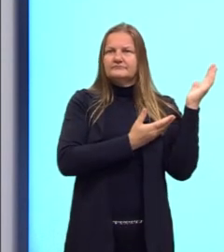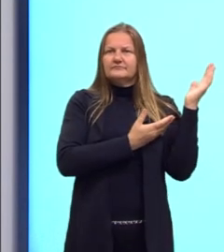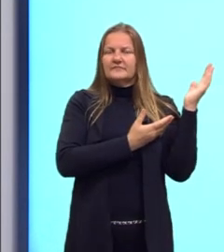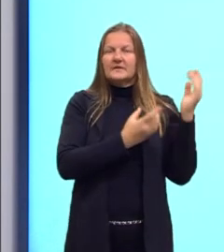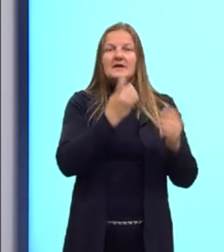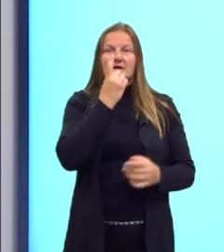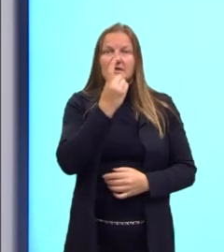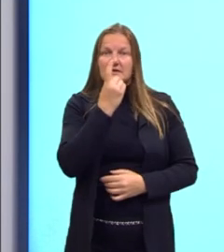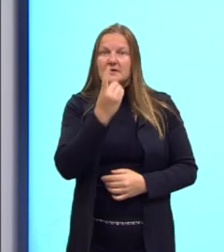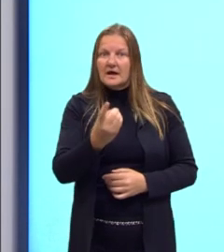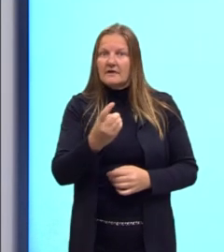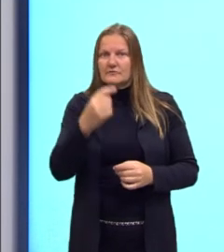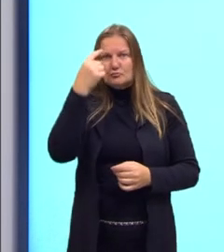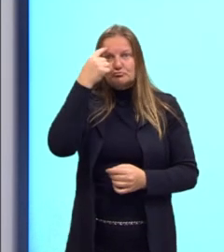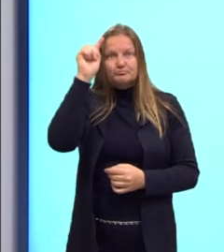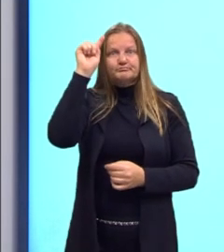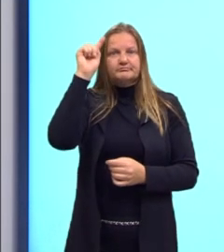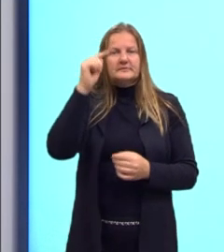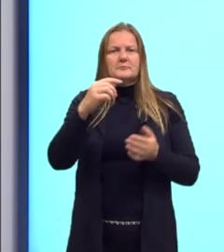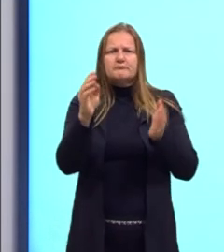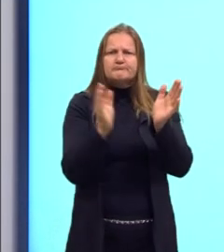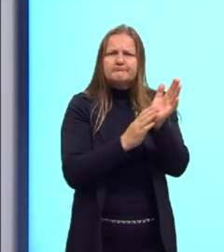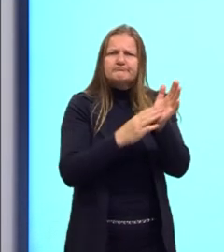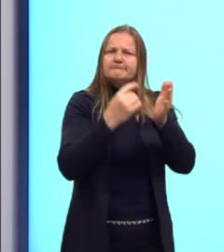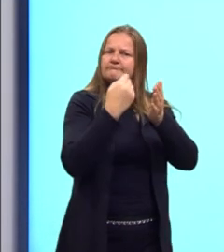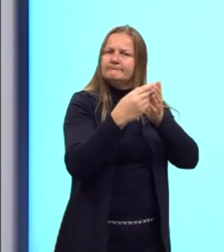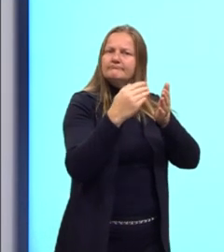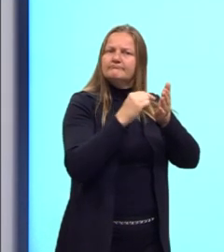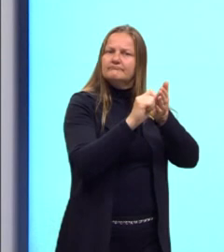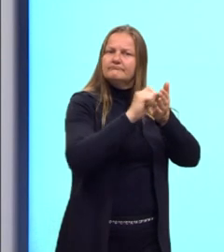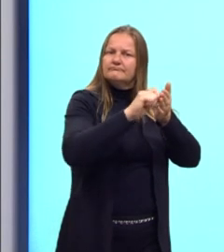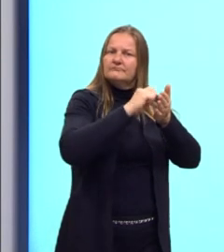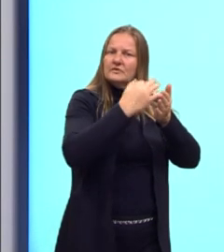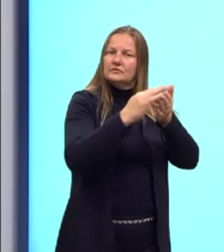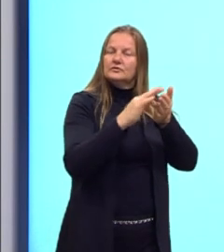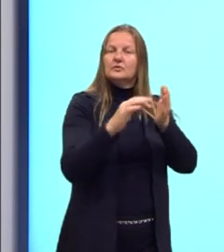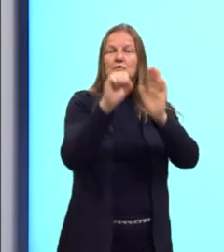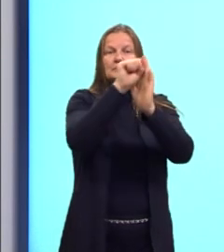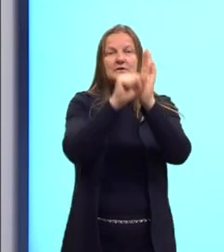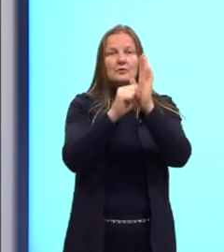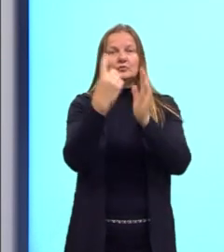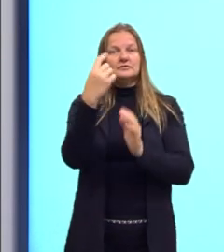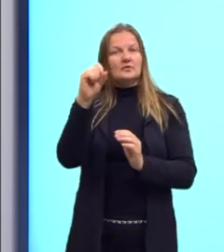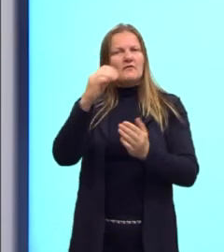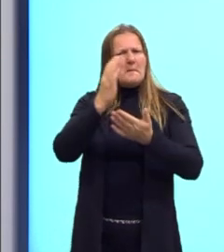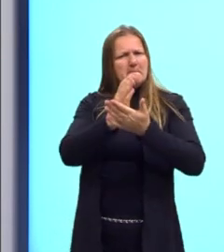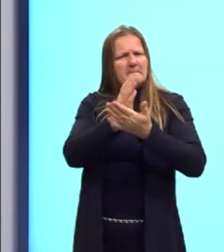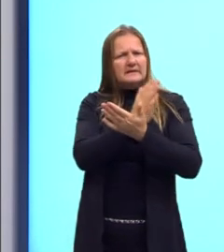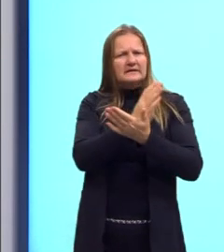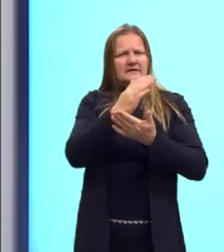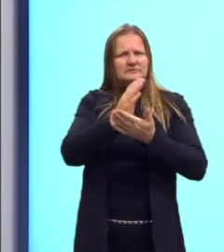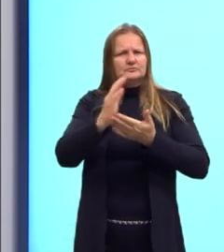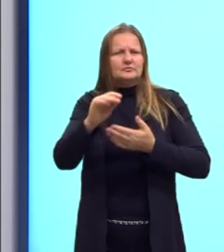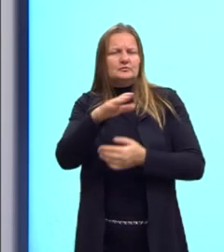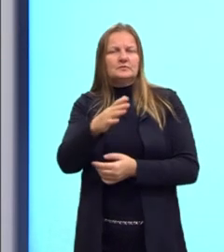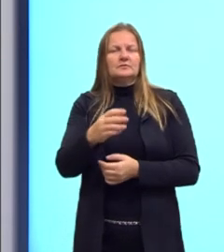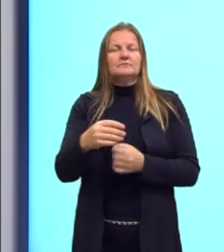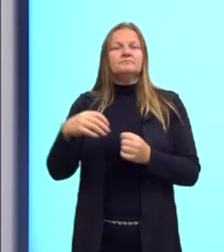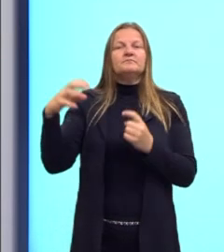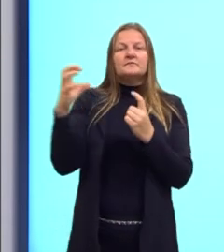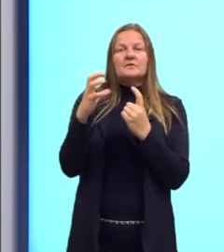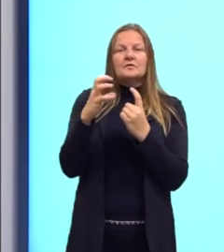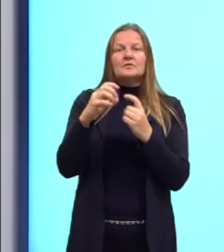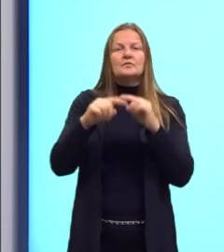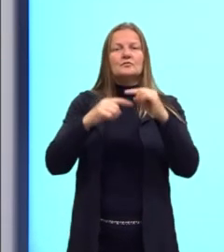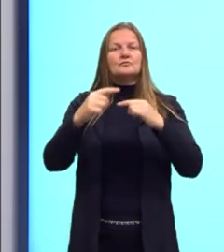Darwin. Ela foi proposta por Darwin na metade do século XIX. Que não implica em